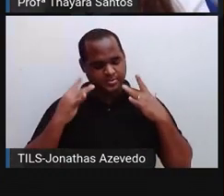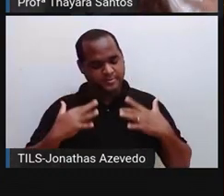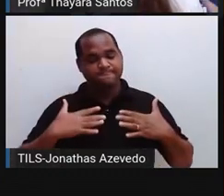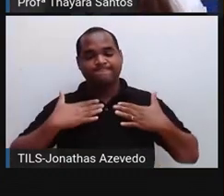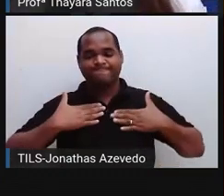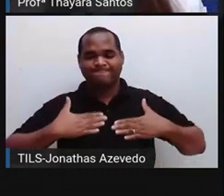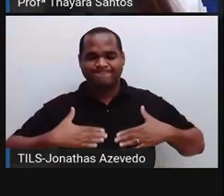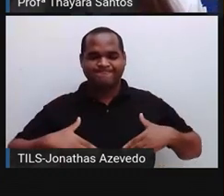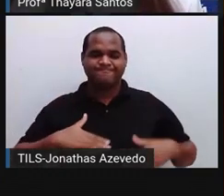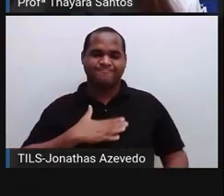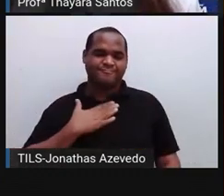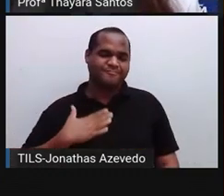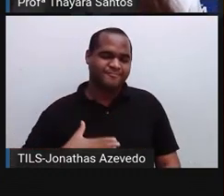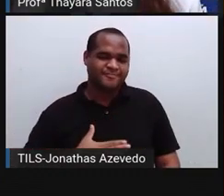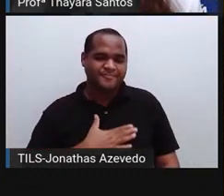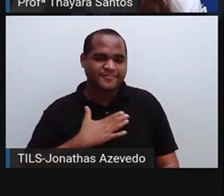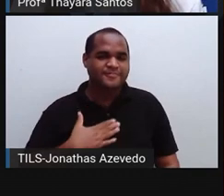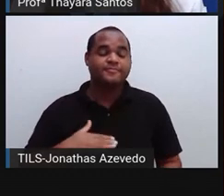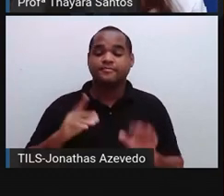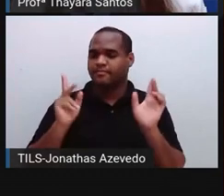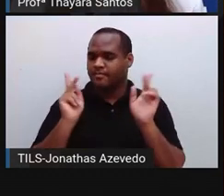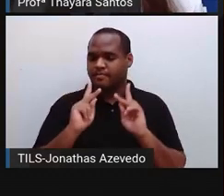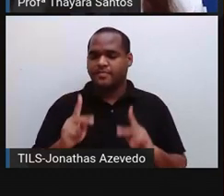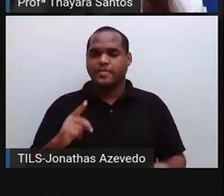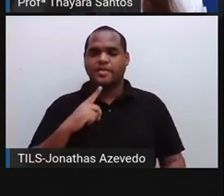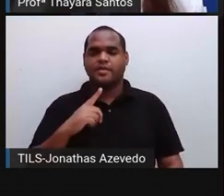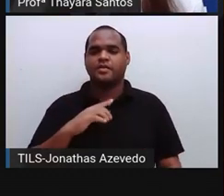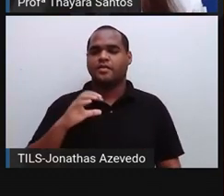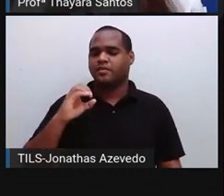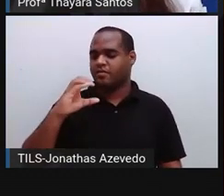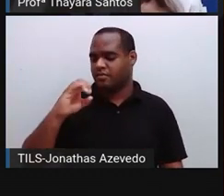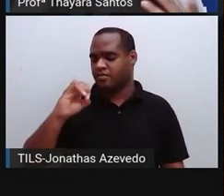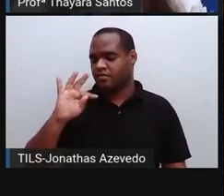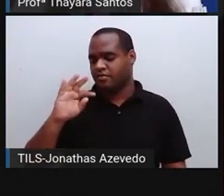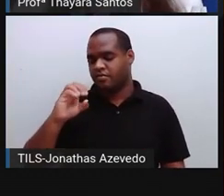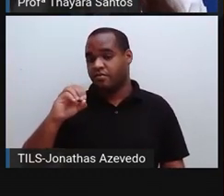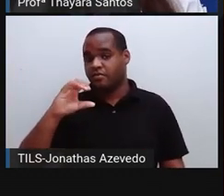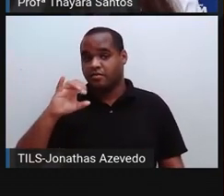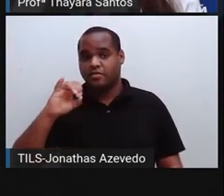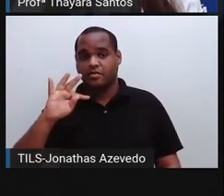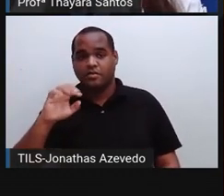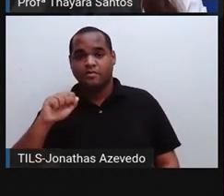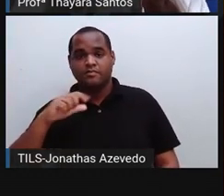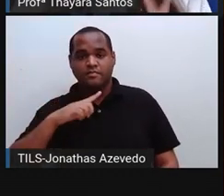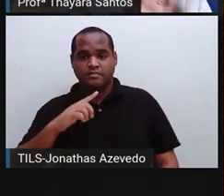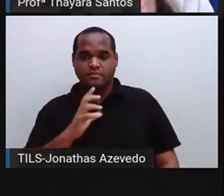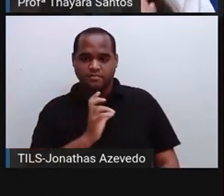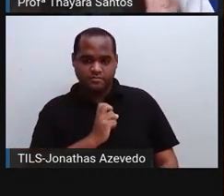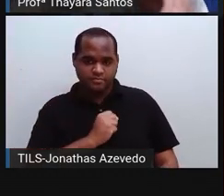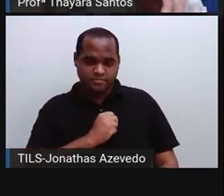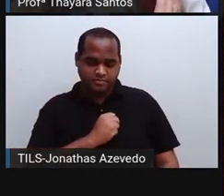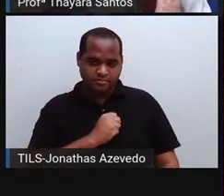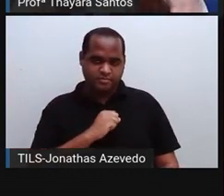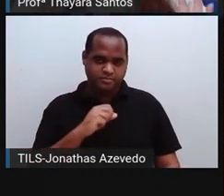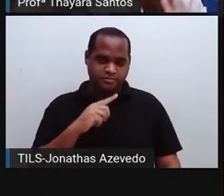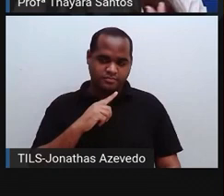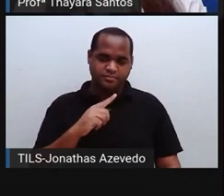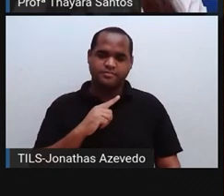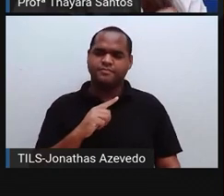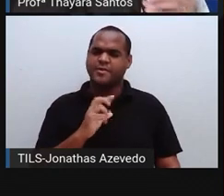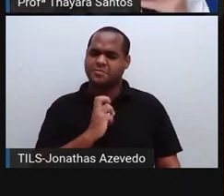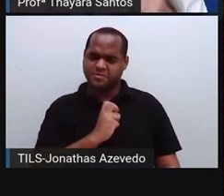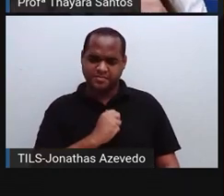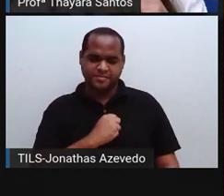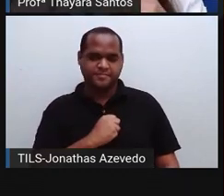de relaxamento depois. A ocitocina é conhecida como neurotransmissor do amor, só que na verdade não é bem do amor, é da